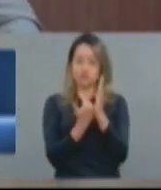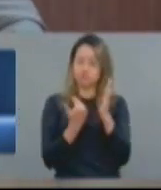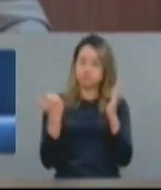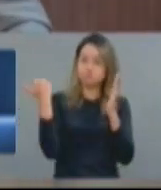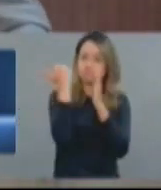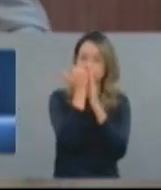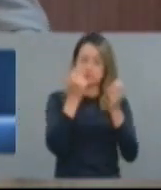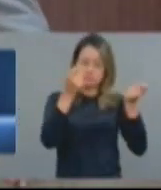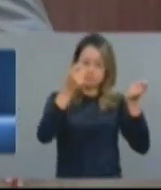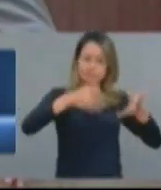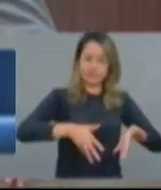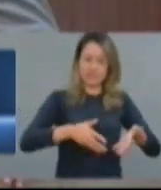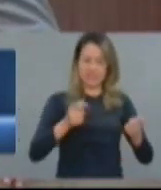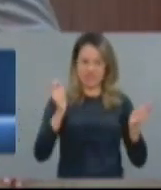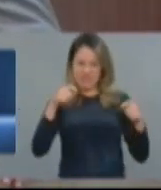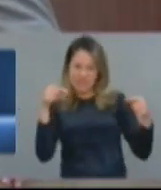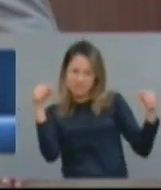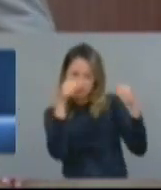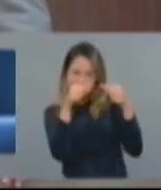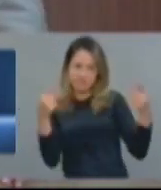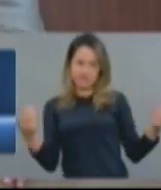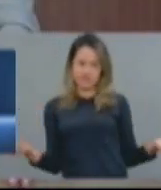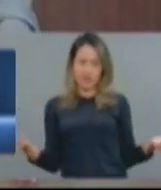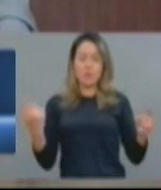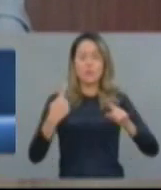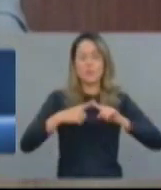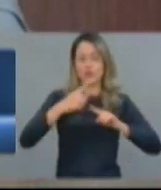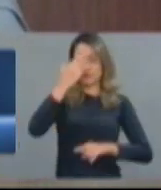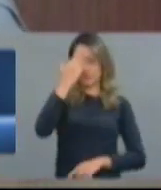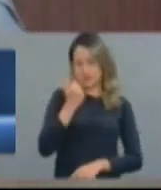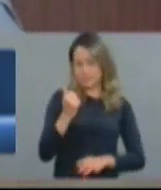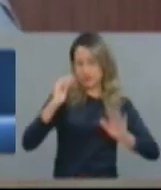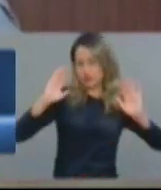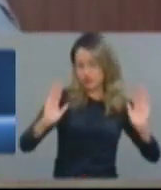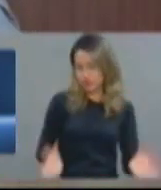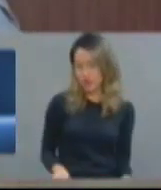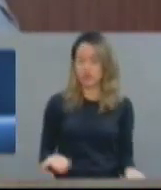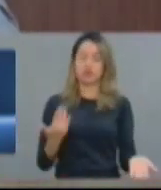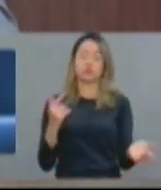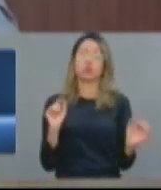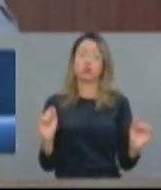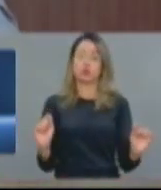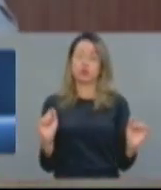cabia dentro do orçamento, porque se sabia que a produção